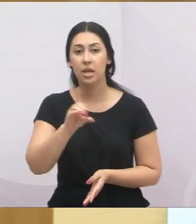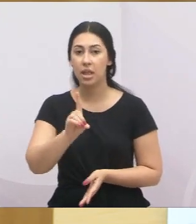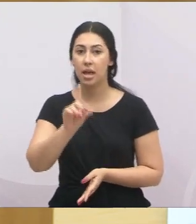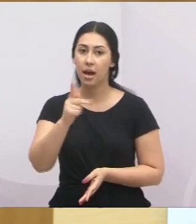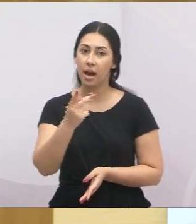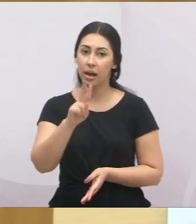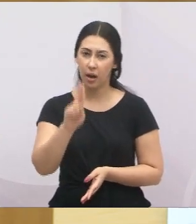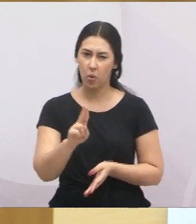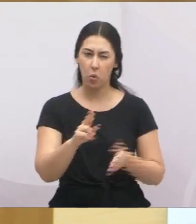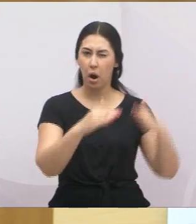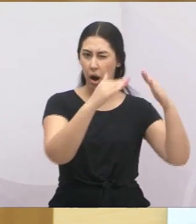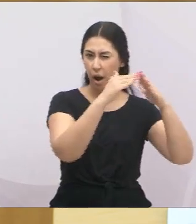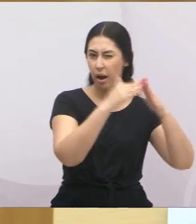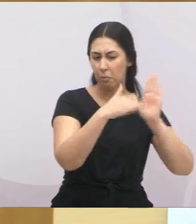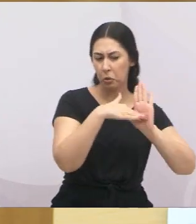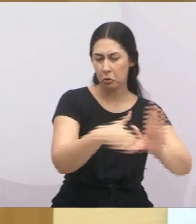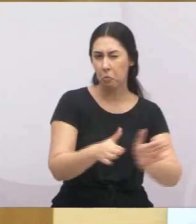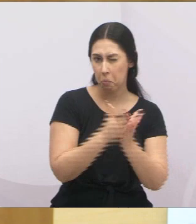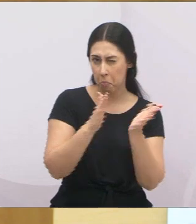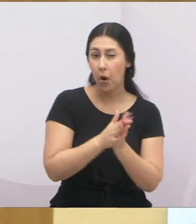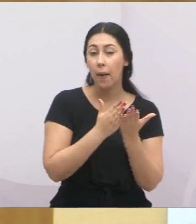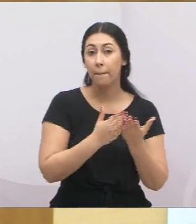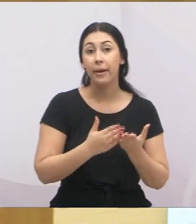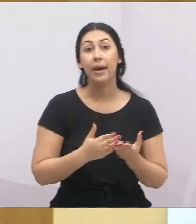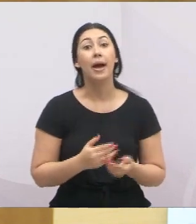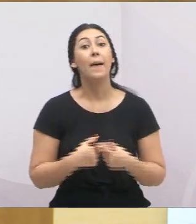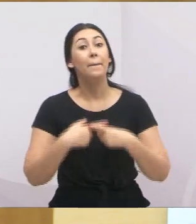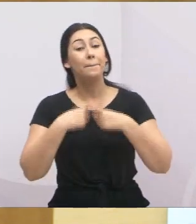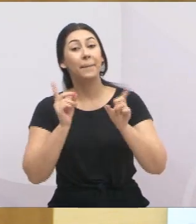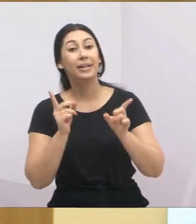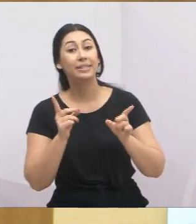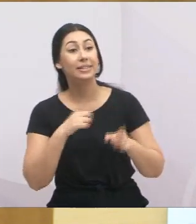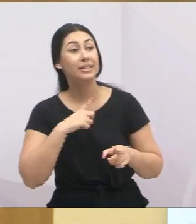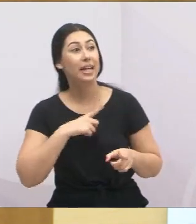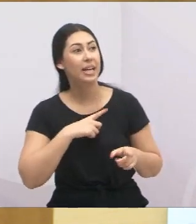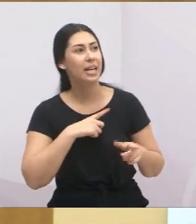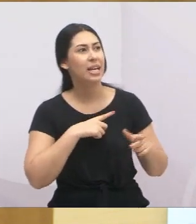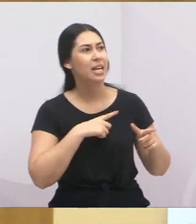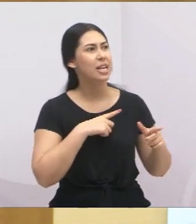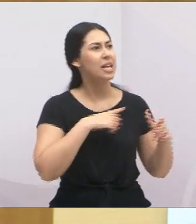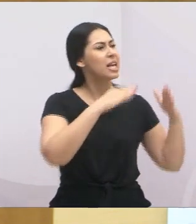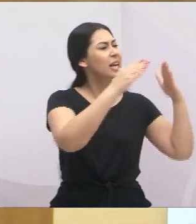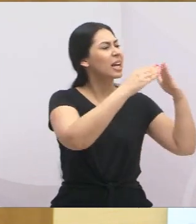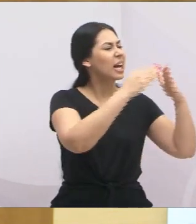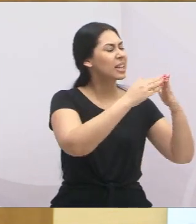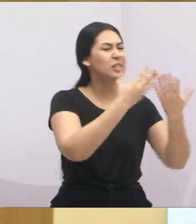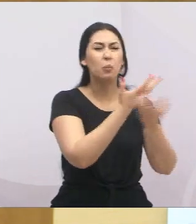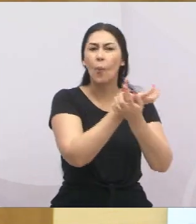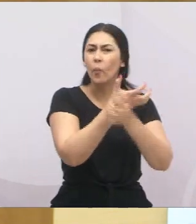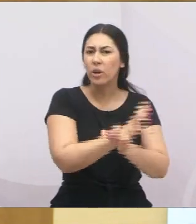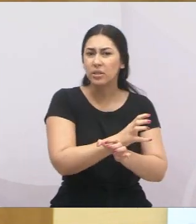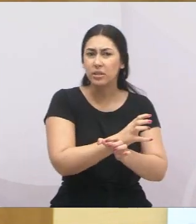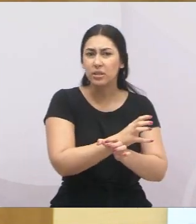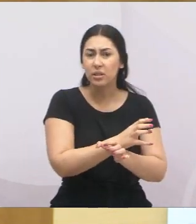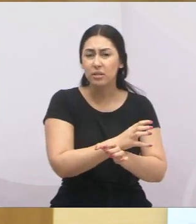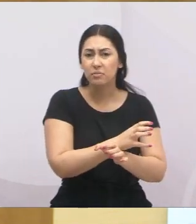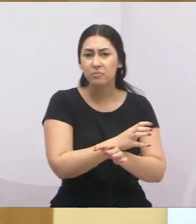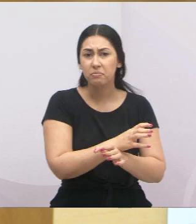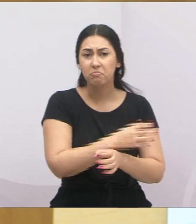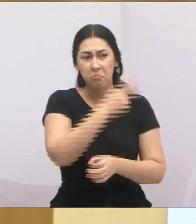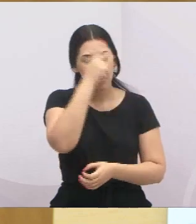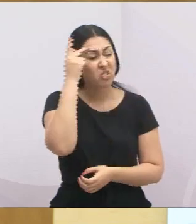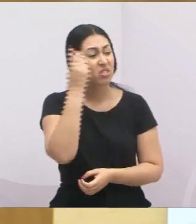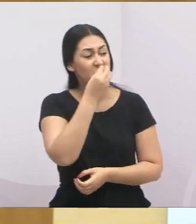sabemos que tem muitos apartamentos que são vagos, que as pessoas muitas vezes abandonam, que vão embora, e que existe uma